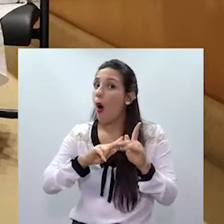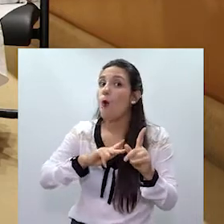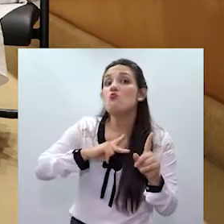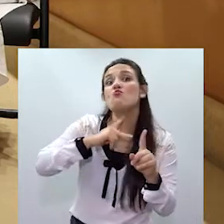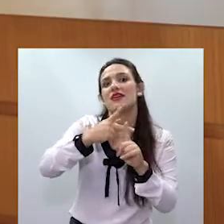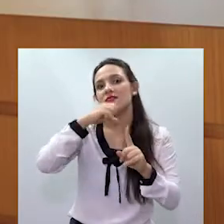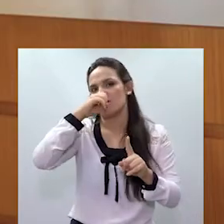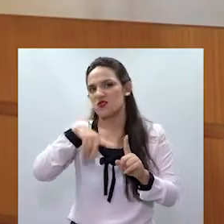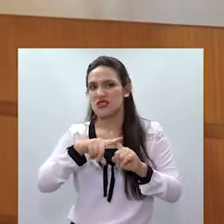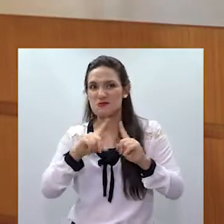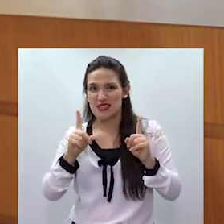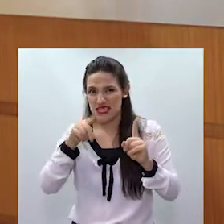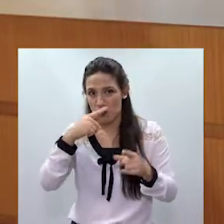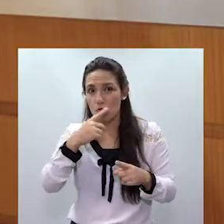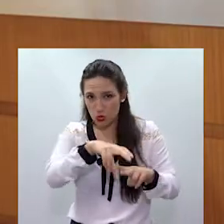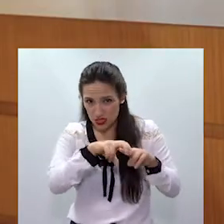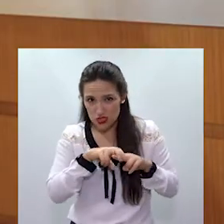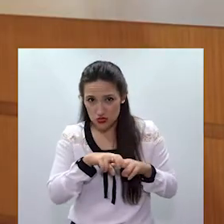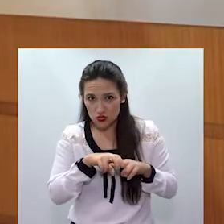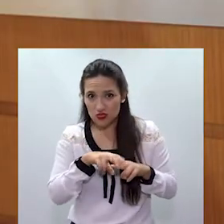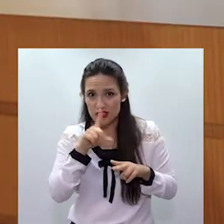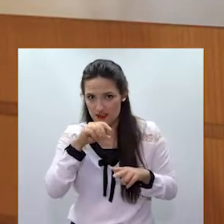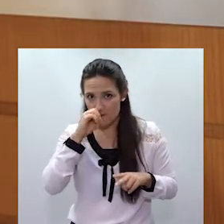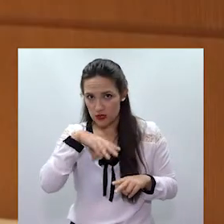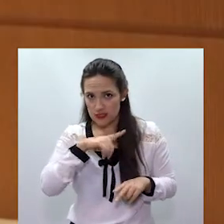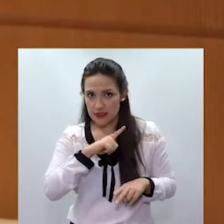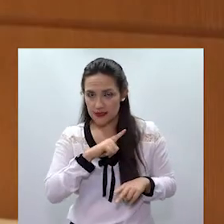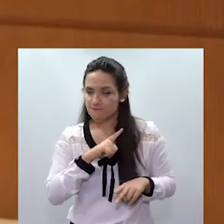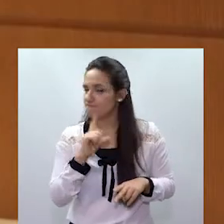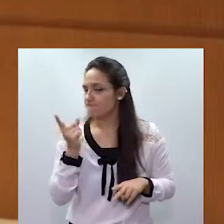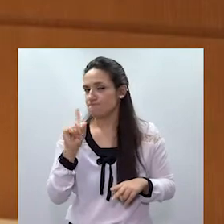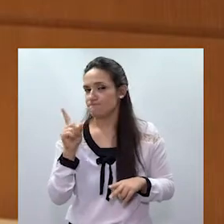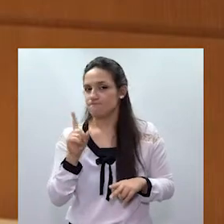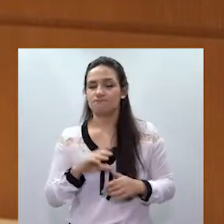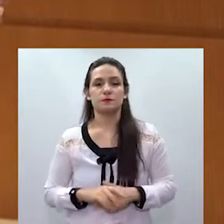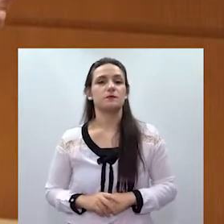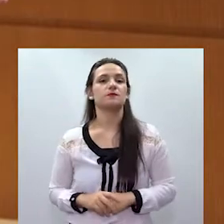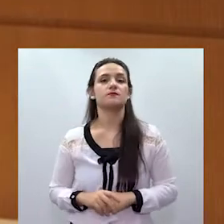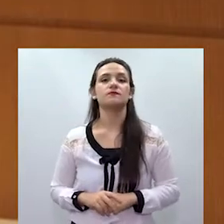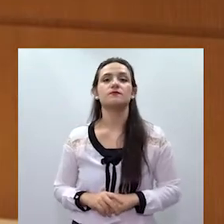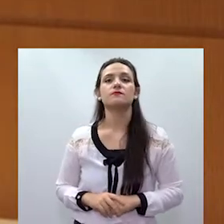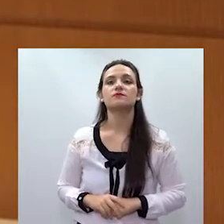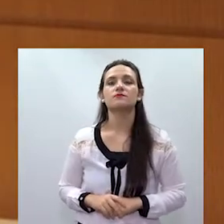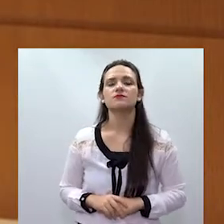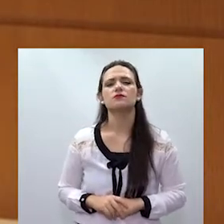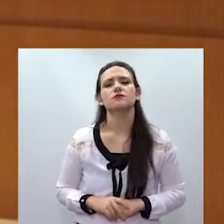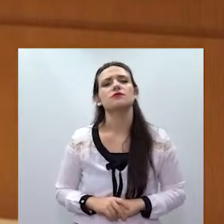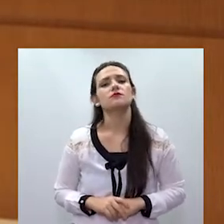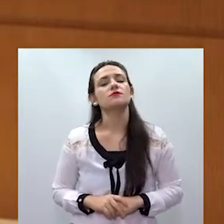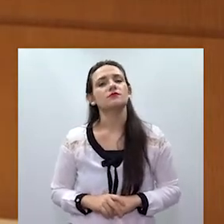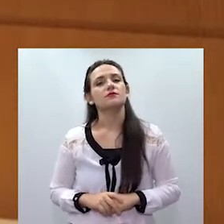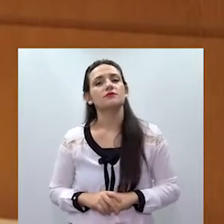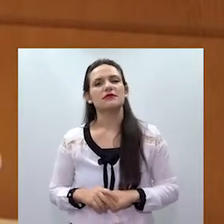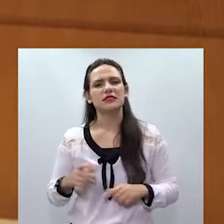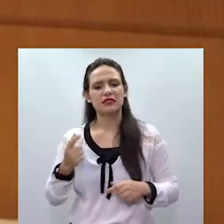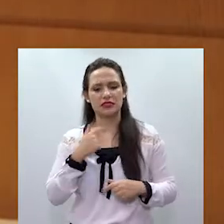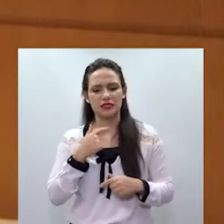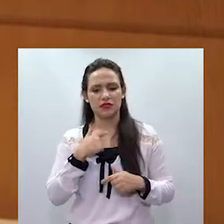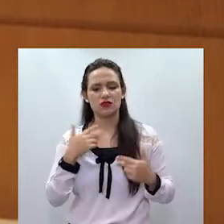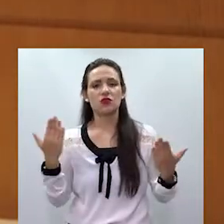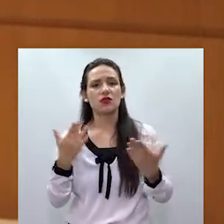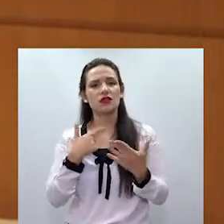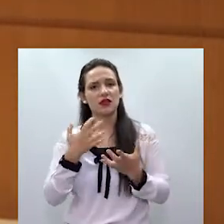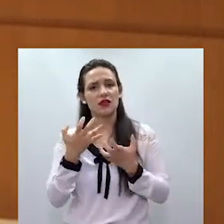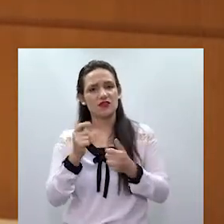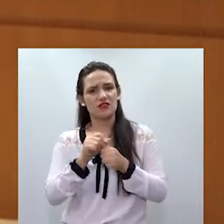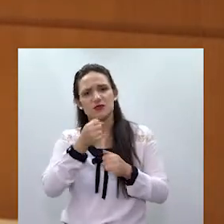da violência doméstica. Perfeito. Seguindo aqui, com a nossa prestação de serviço, que eu acho que a gente caminha para isso